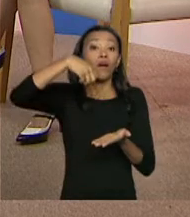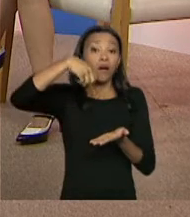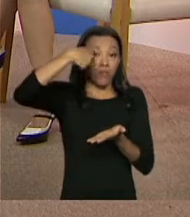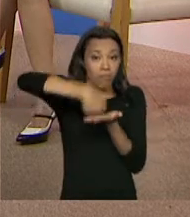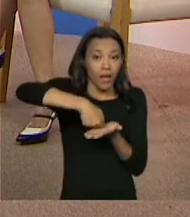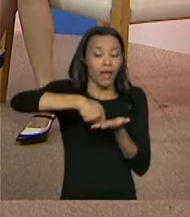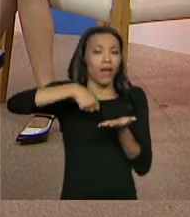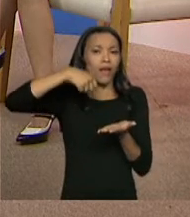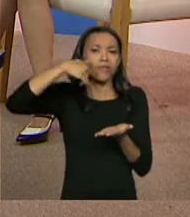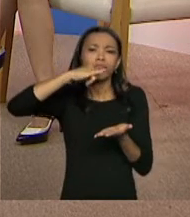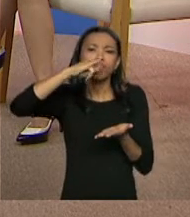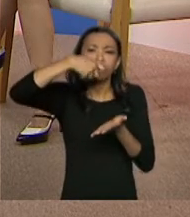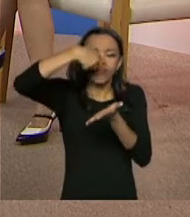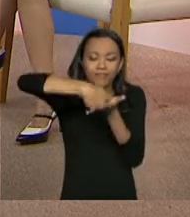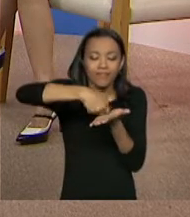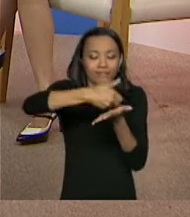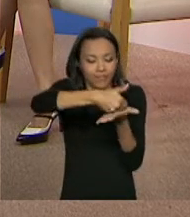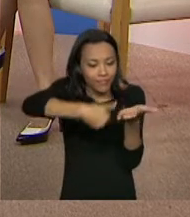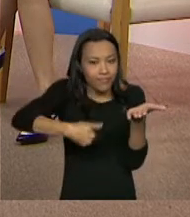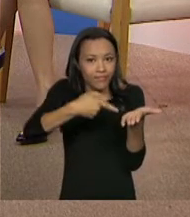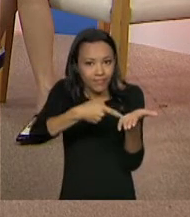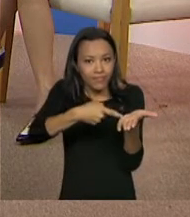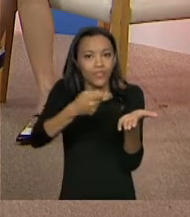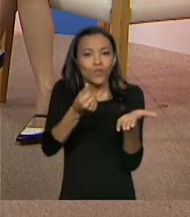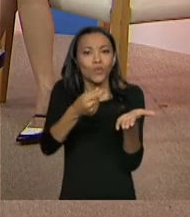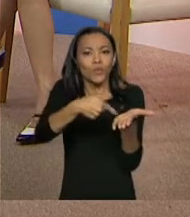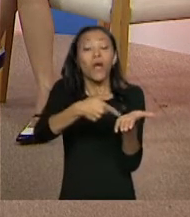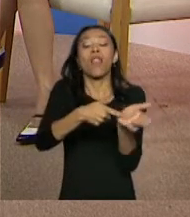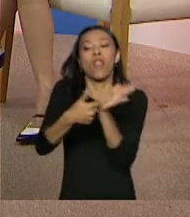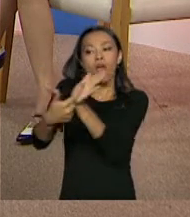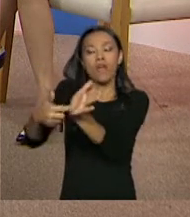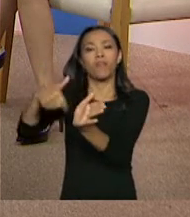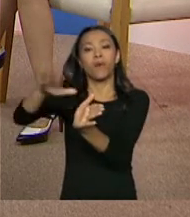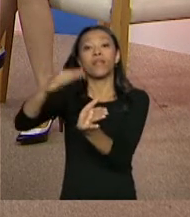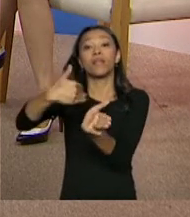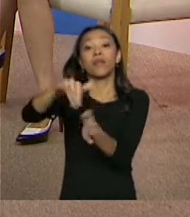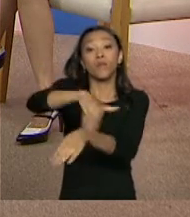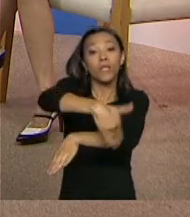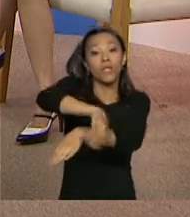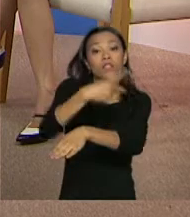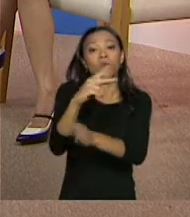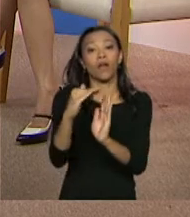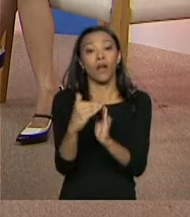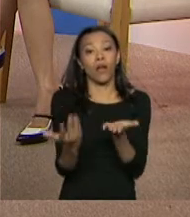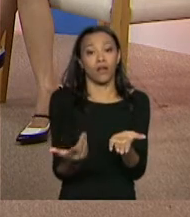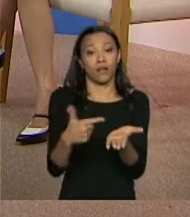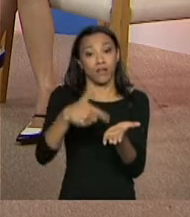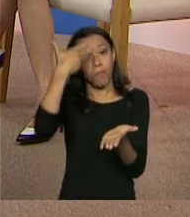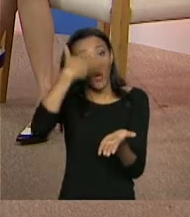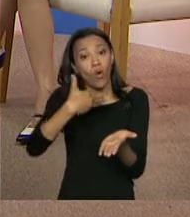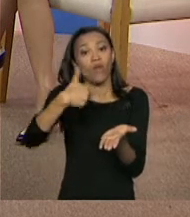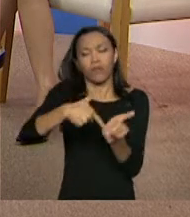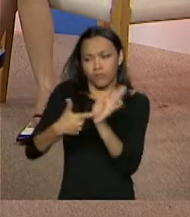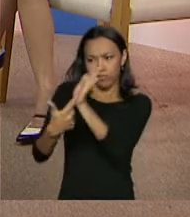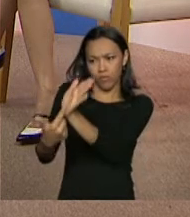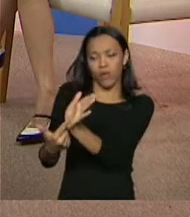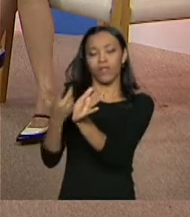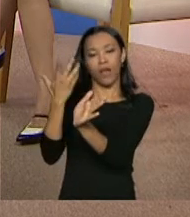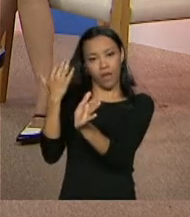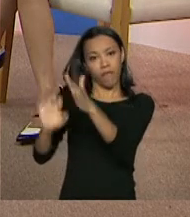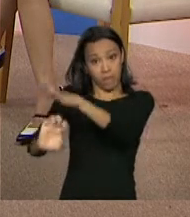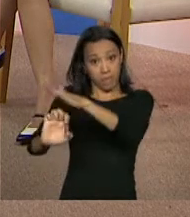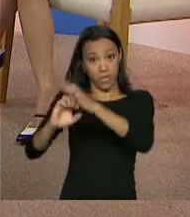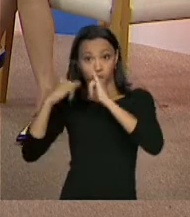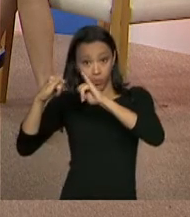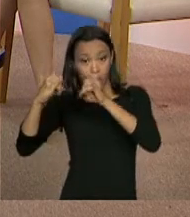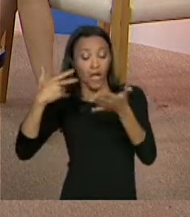endereço, né, fica mais tranquilo. Mas se ela não levou, a gente não tem essa, não se barra a entrada, ela se cadastra.